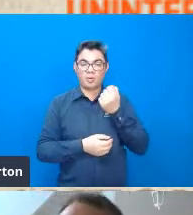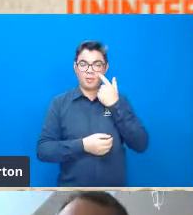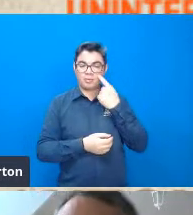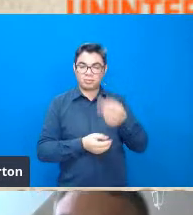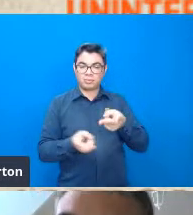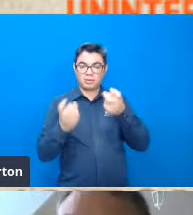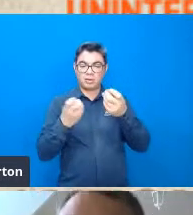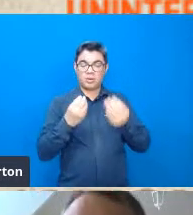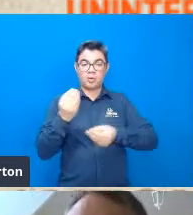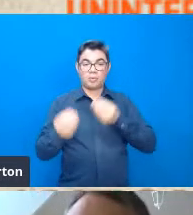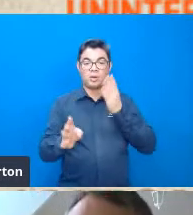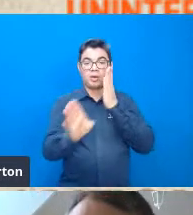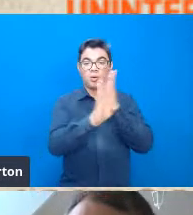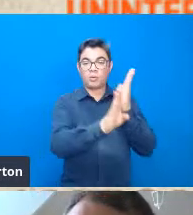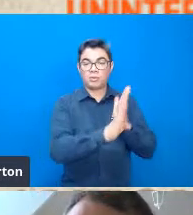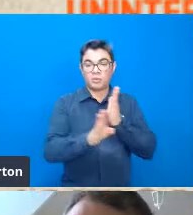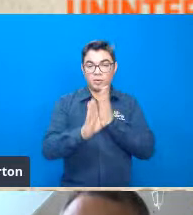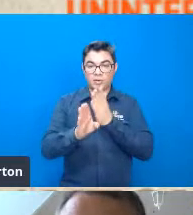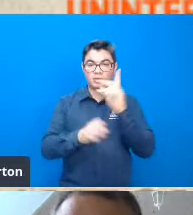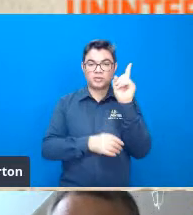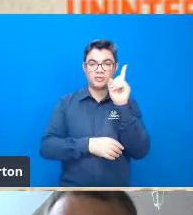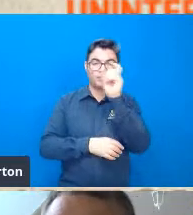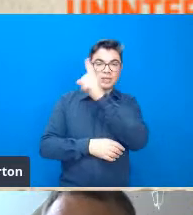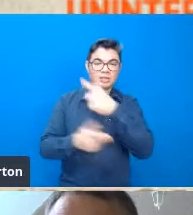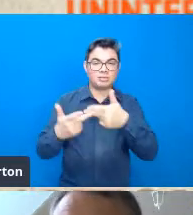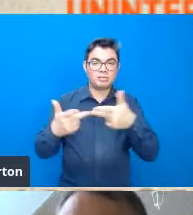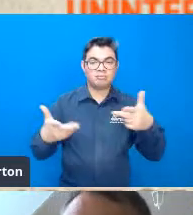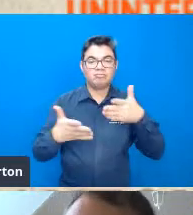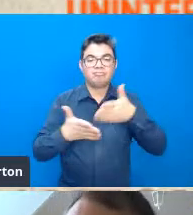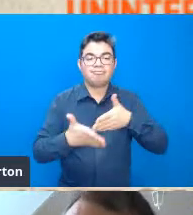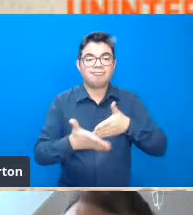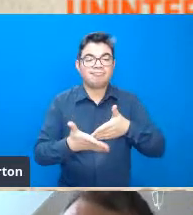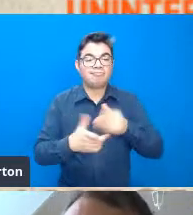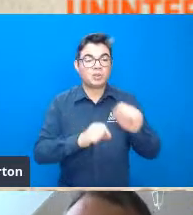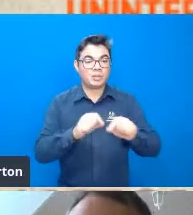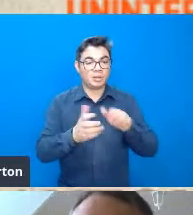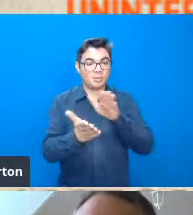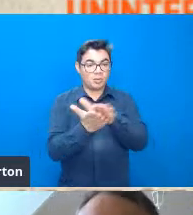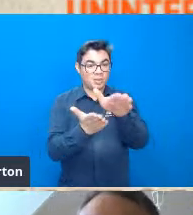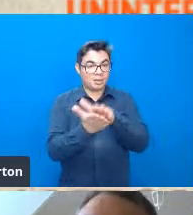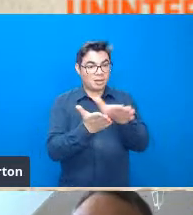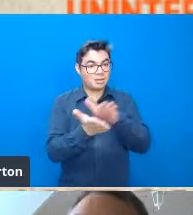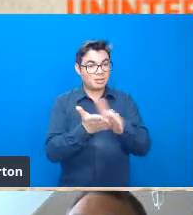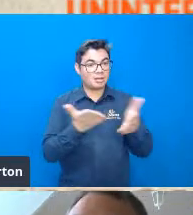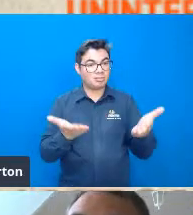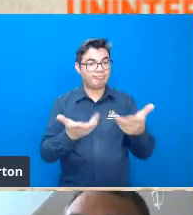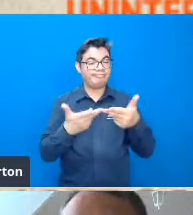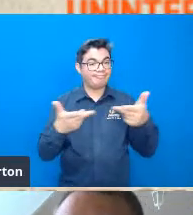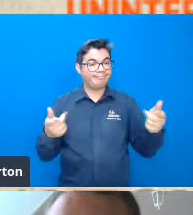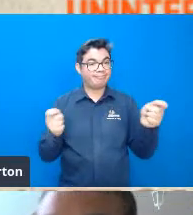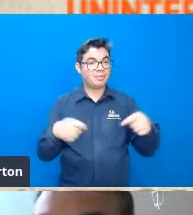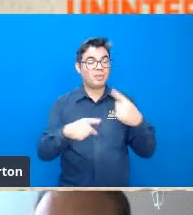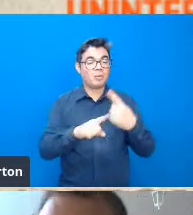encontrando uma certa dificuldade mais recentemente de publicação etc porque